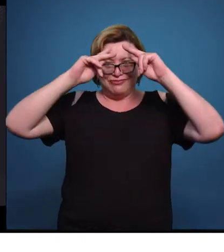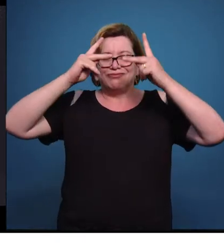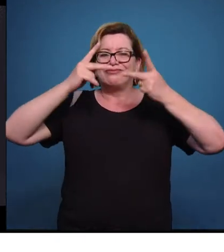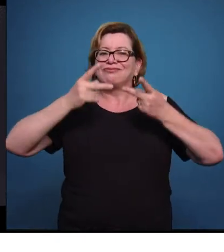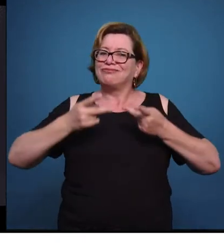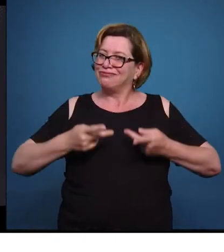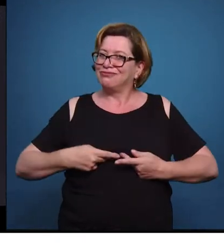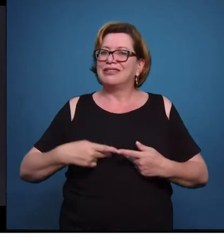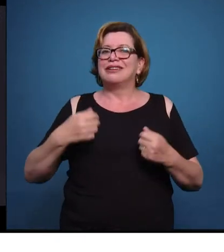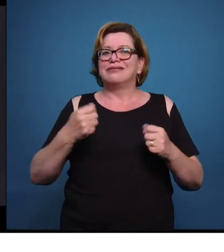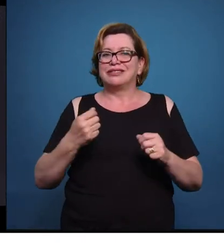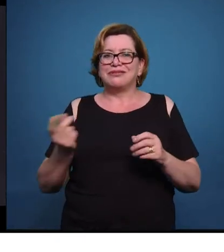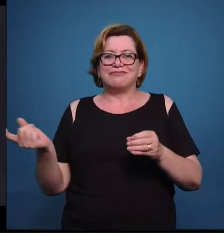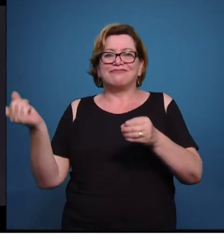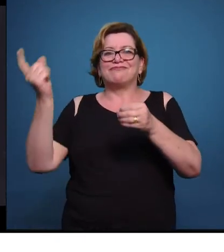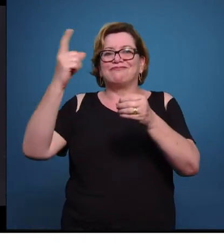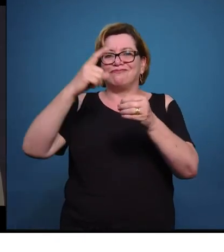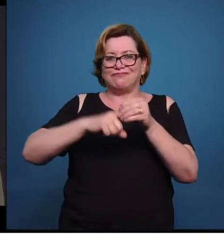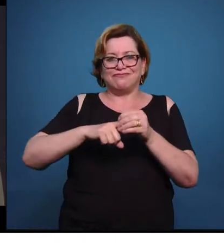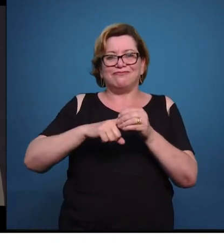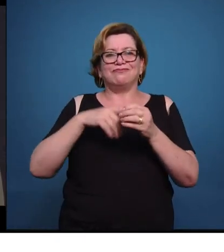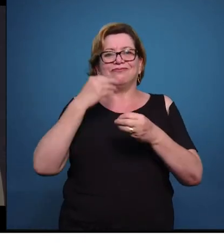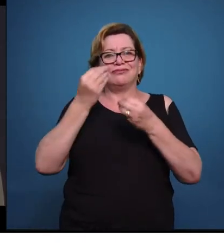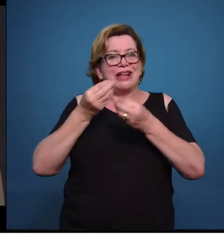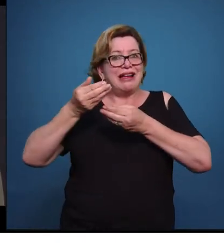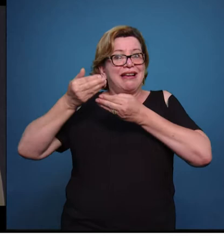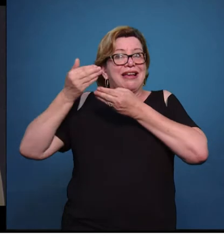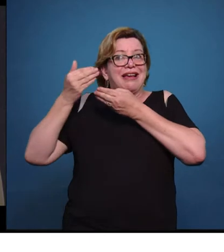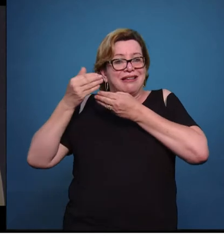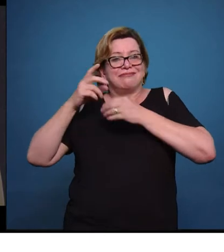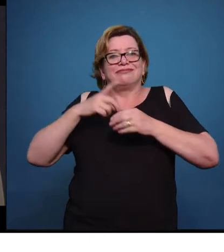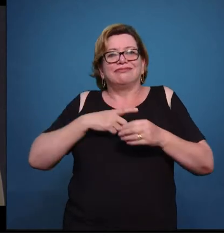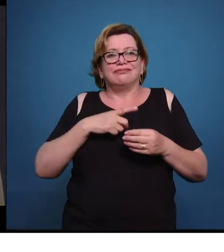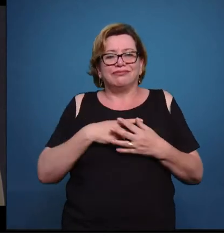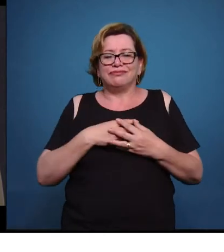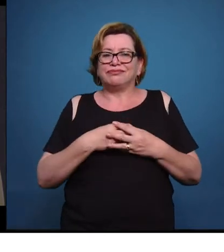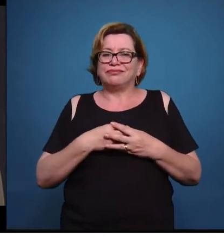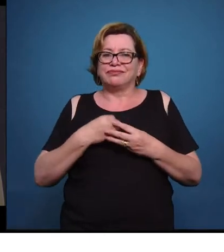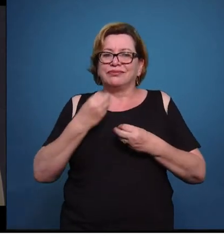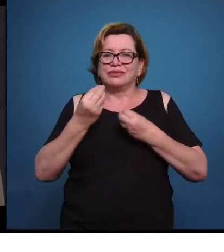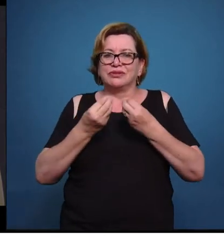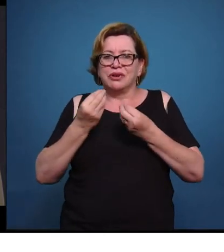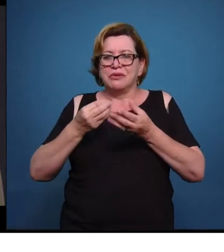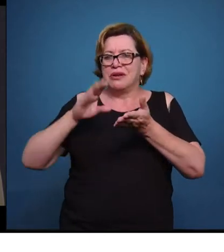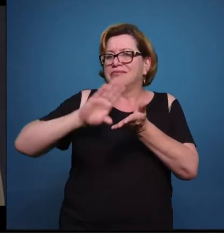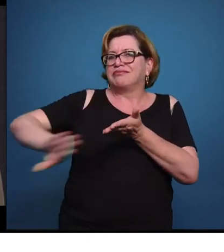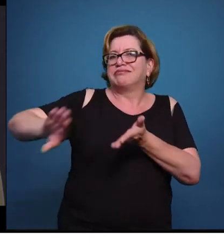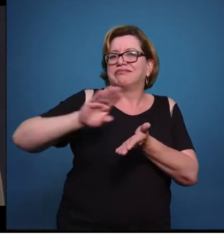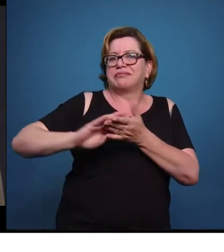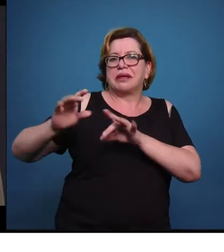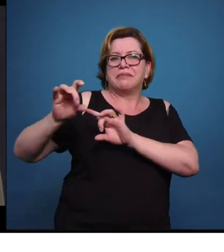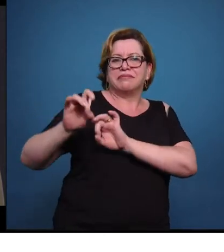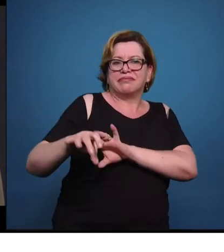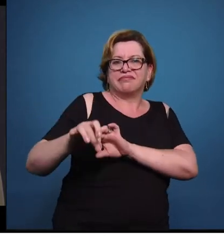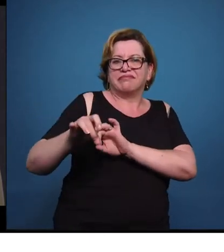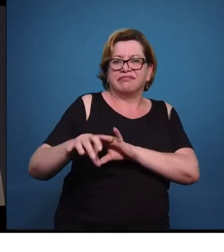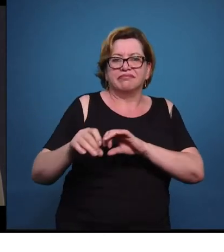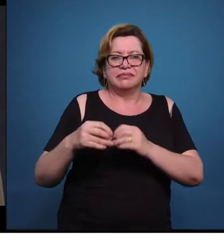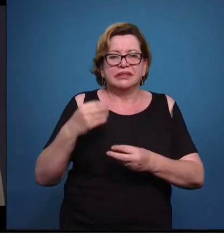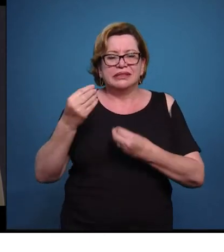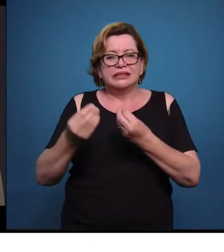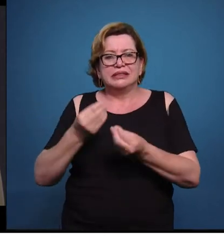precisamos retornar a formas anteriores que foram descartadas, muitas vezes,